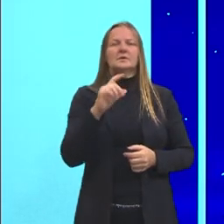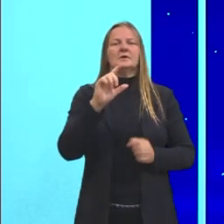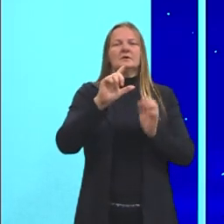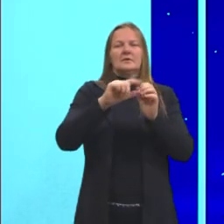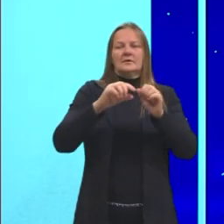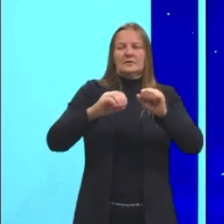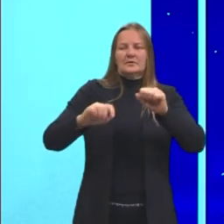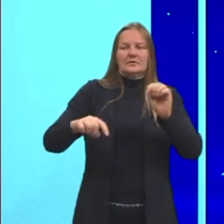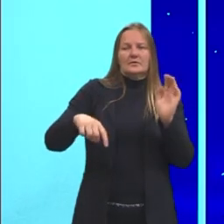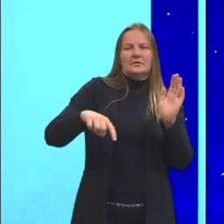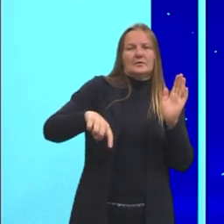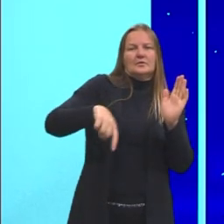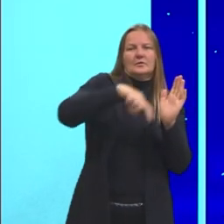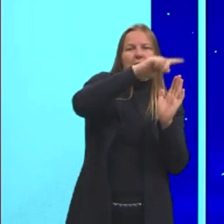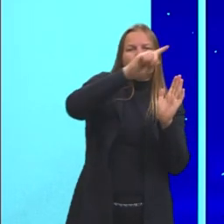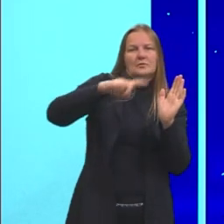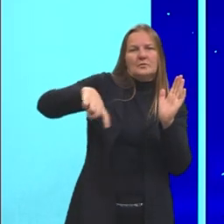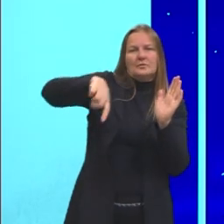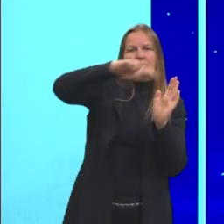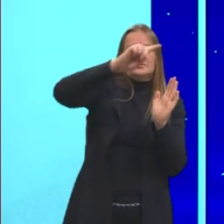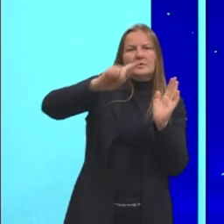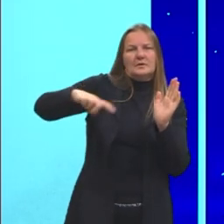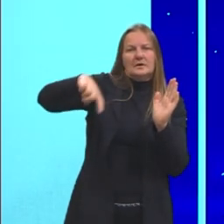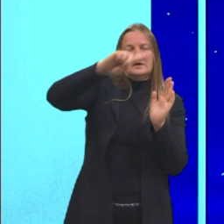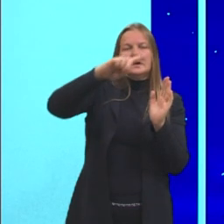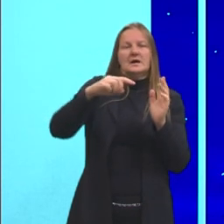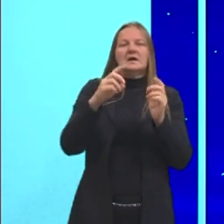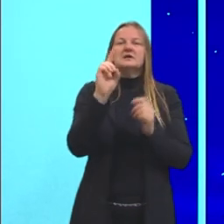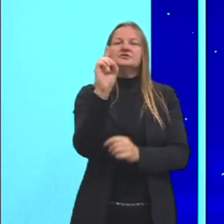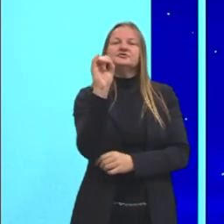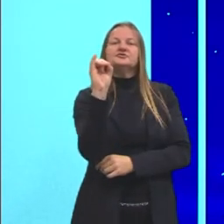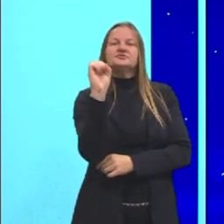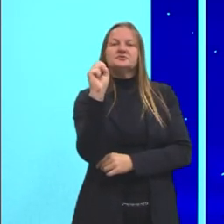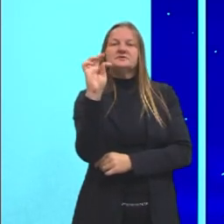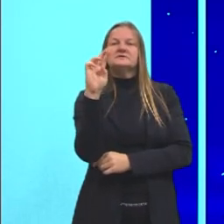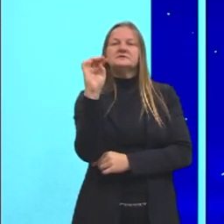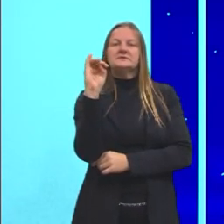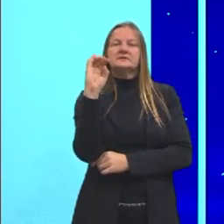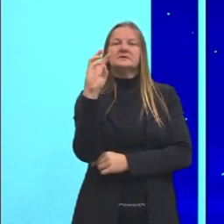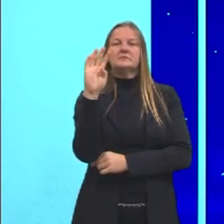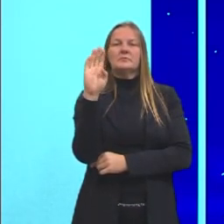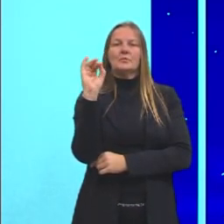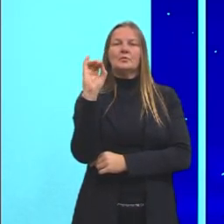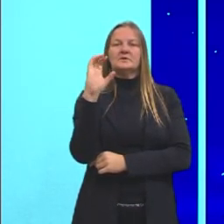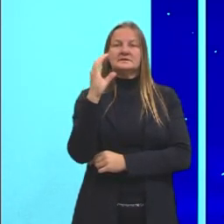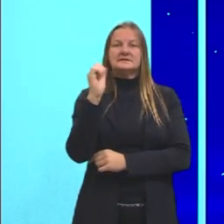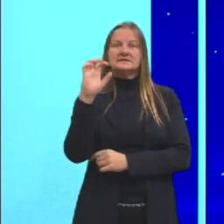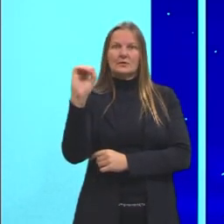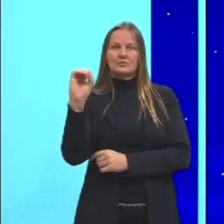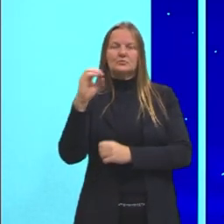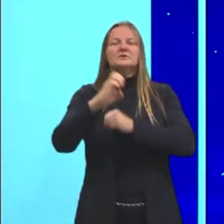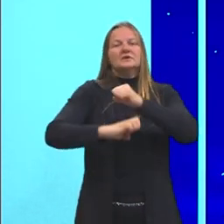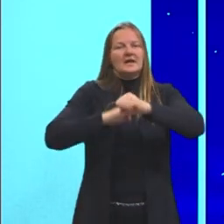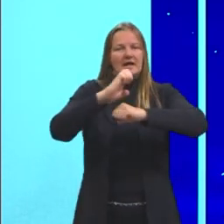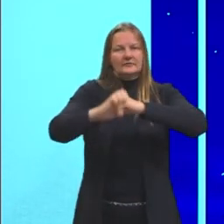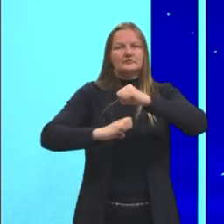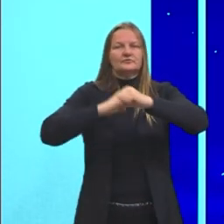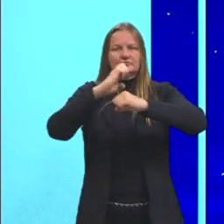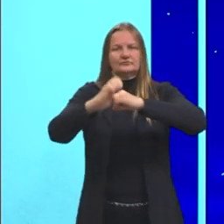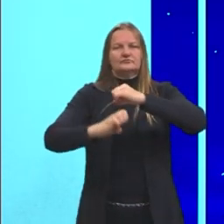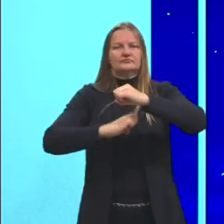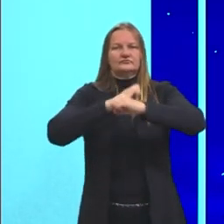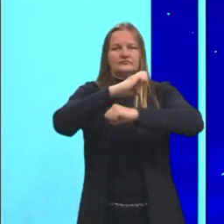vai aumentando, que a gente consegue ver certinho o valor que cada órbita tem de elétrons, aproximadamente.